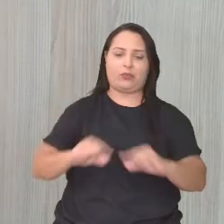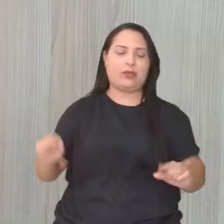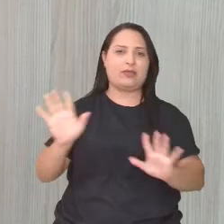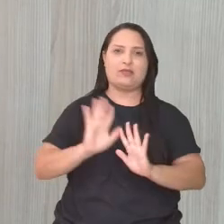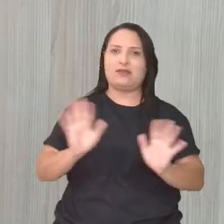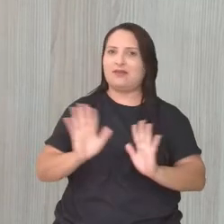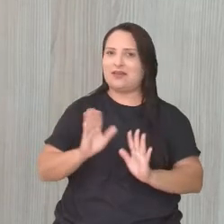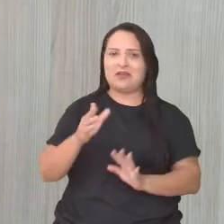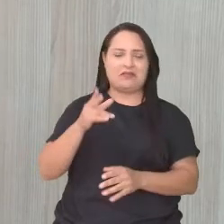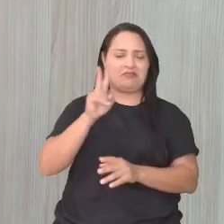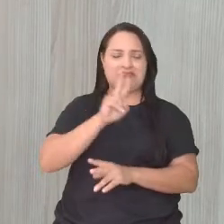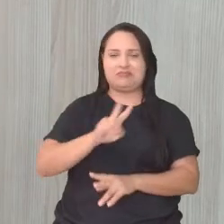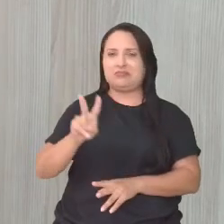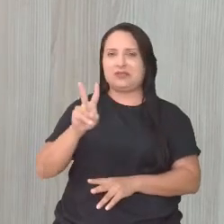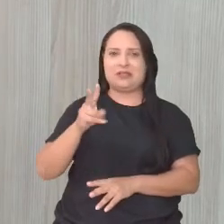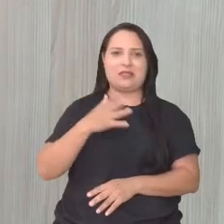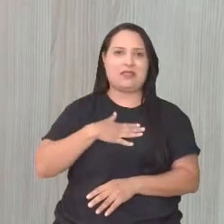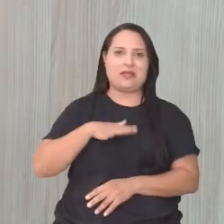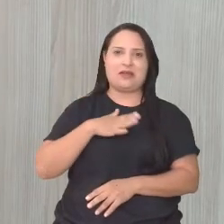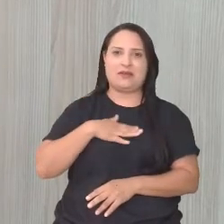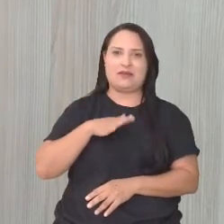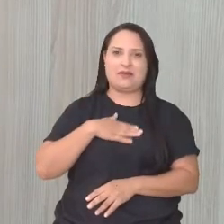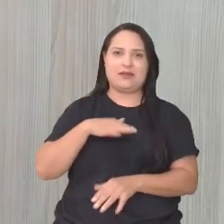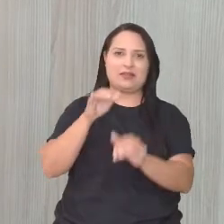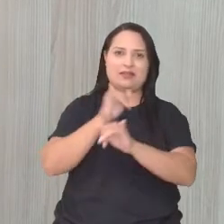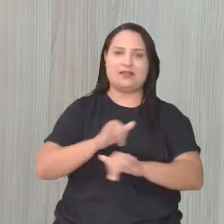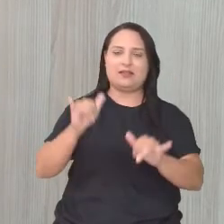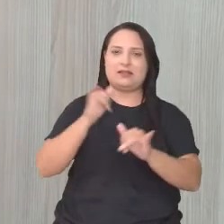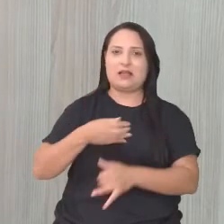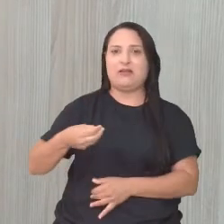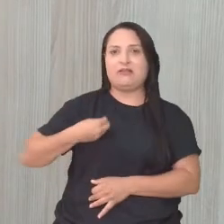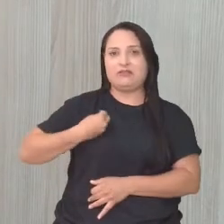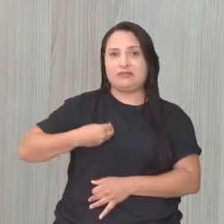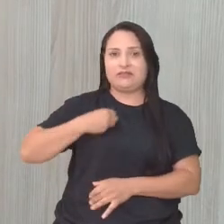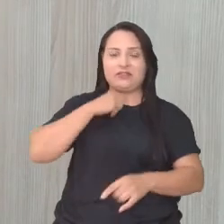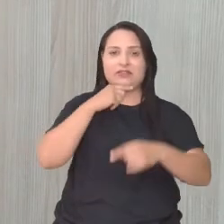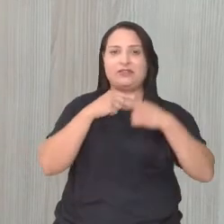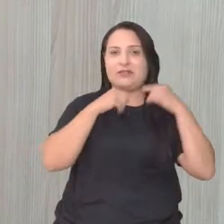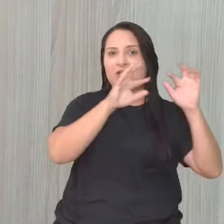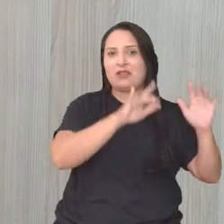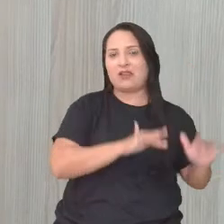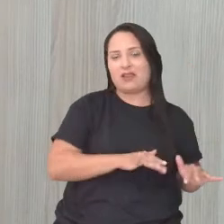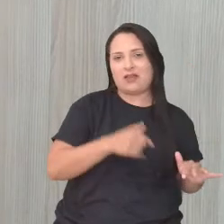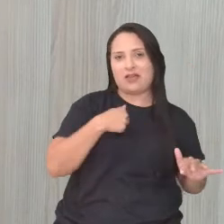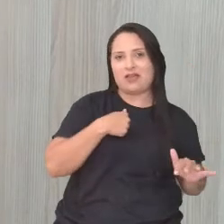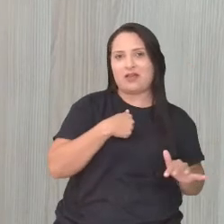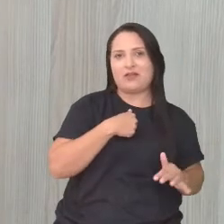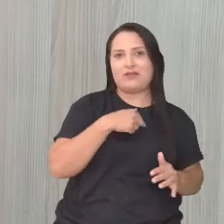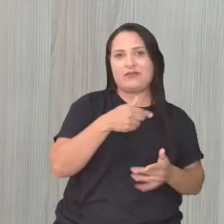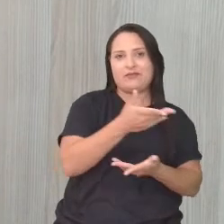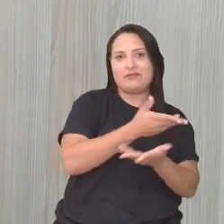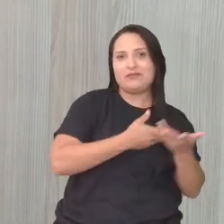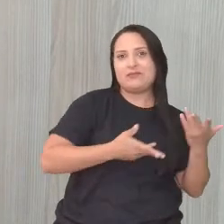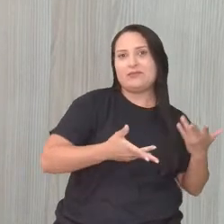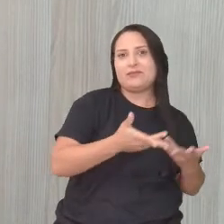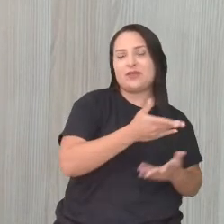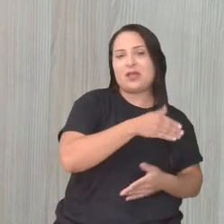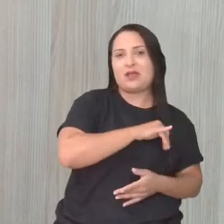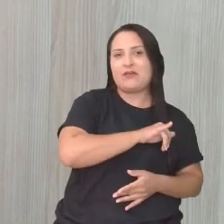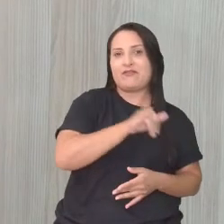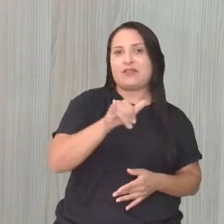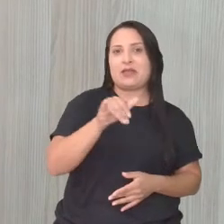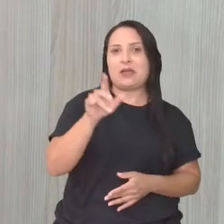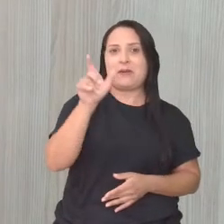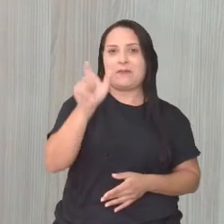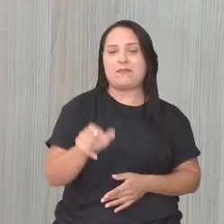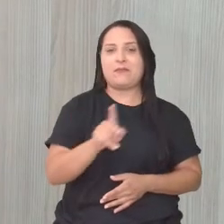tranquilamente, mandar aqui um recado ao vivo e tirar sua dúvida, que é você mandando pra mim aqui, ou já passando automaticamente para a professora